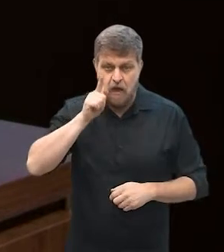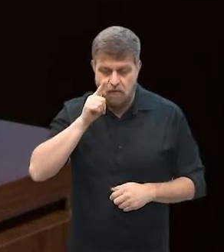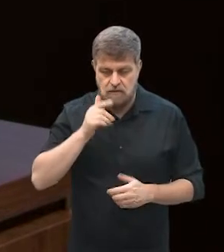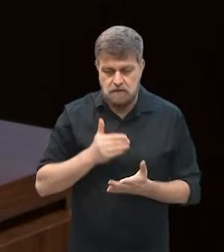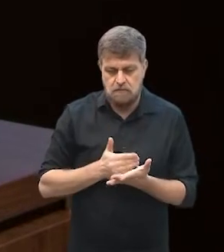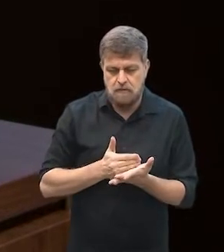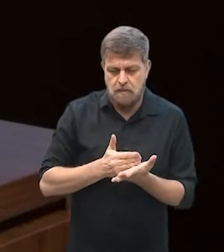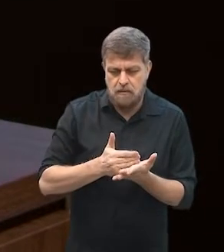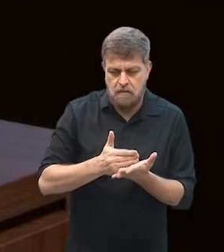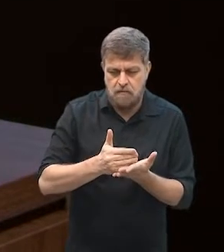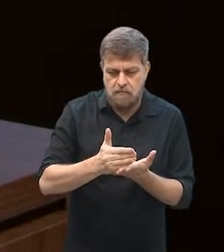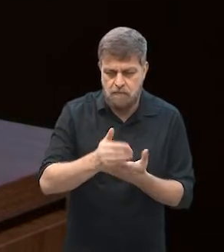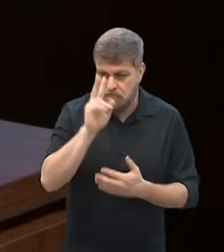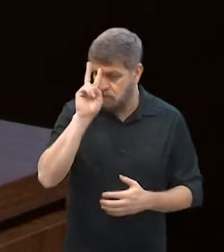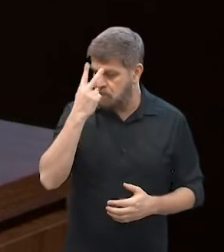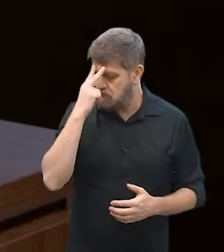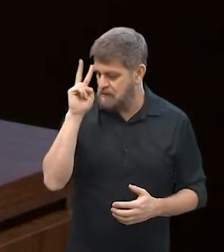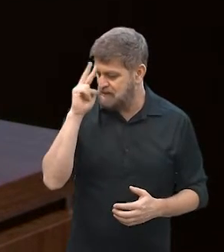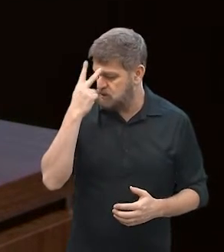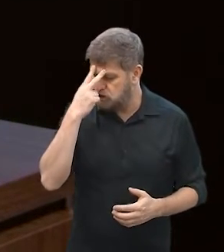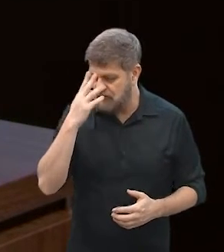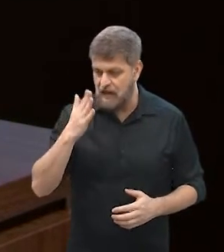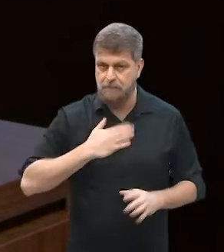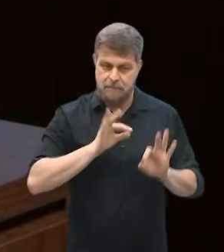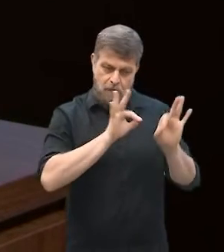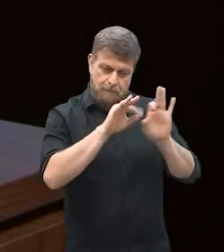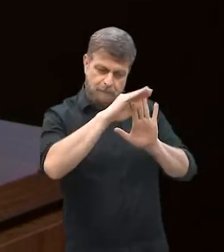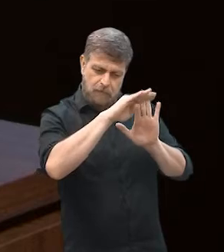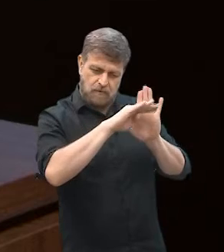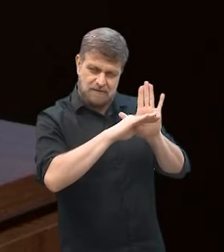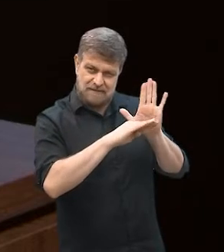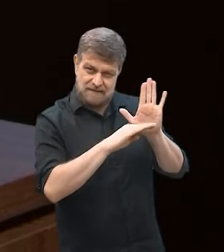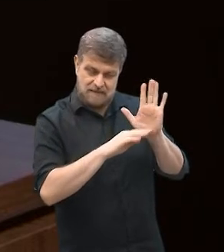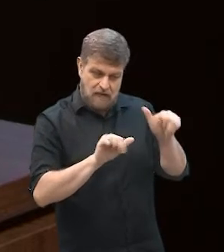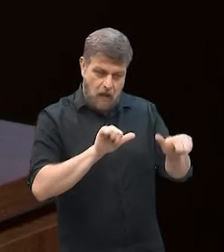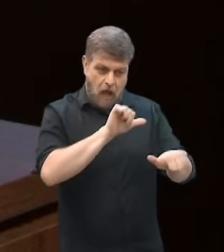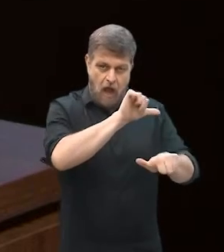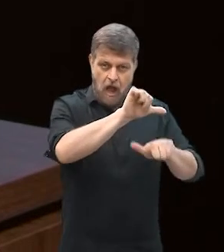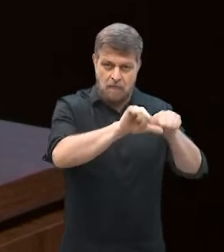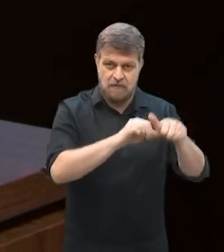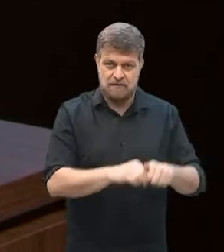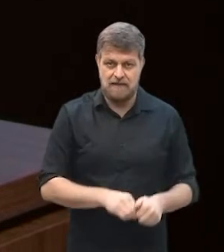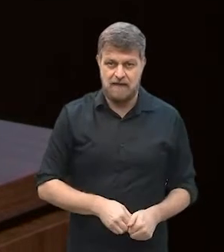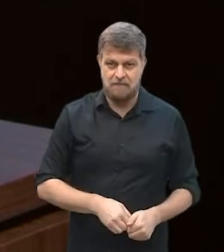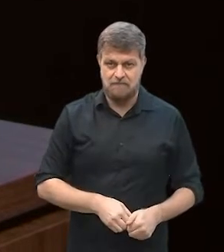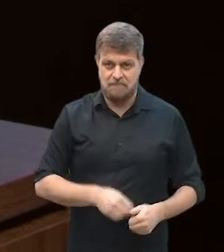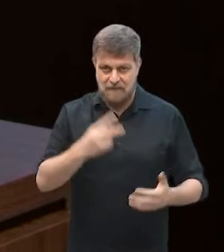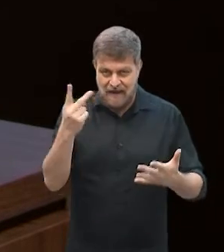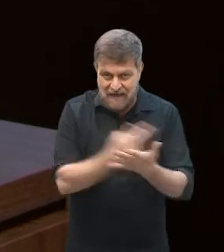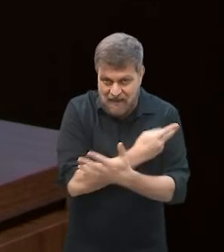caminho, replanejar todo o meu processo para que eu tenha menos erros?